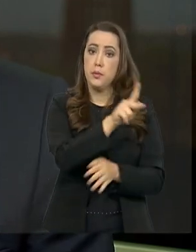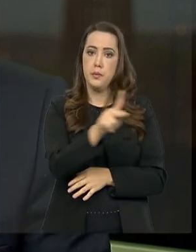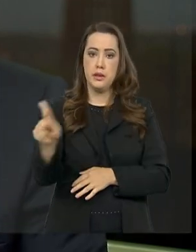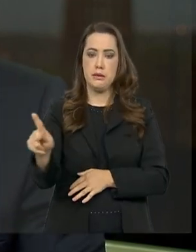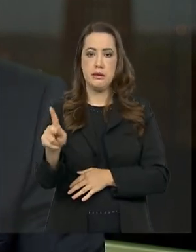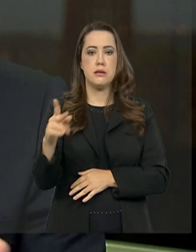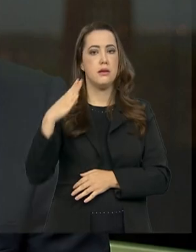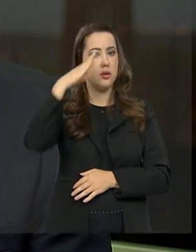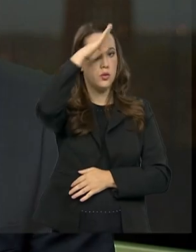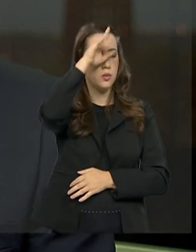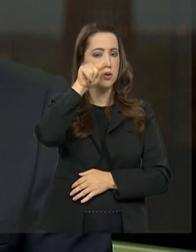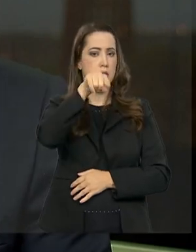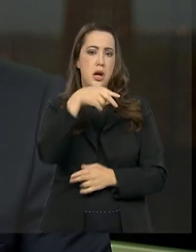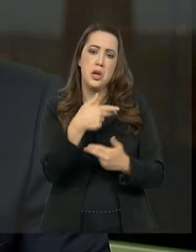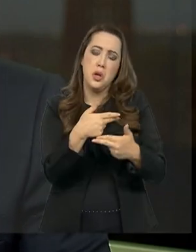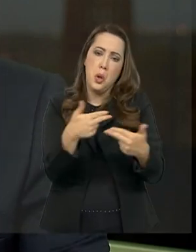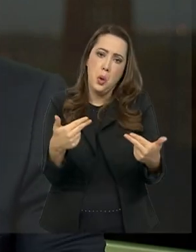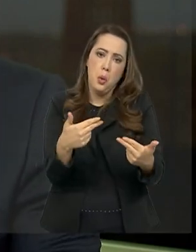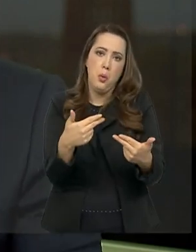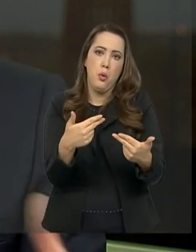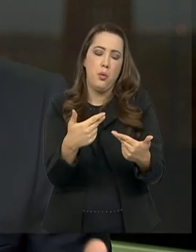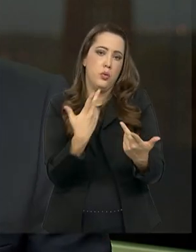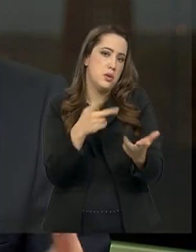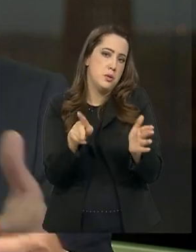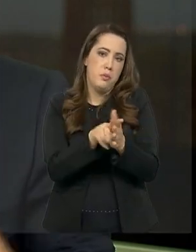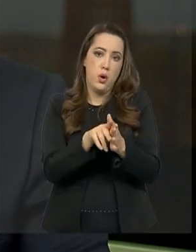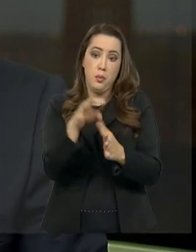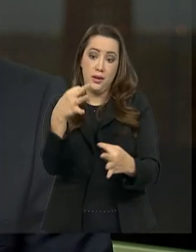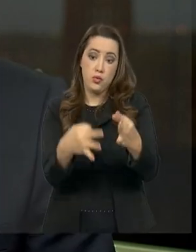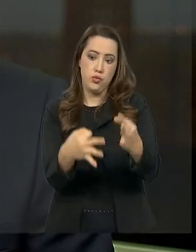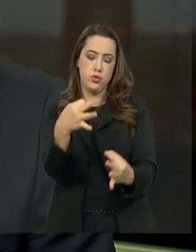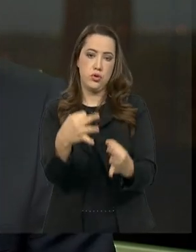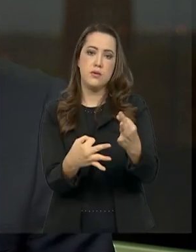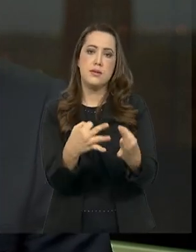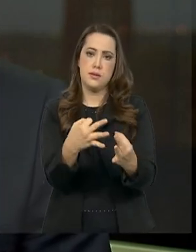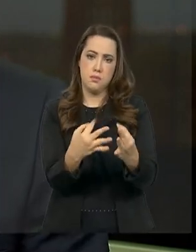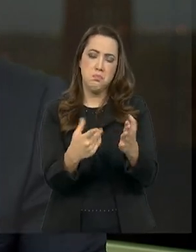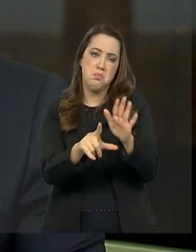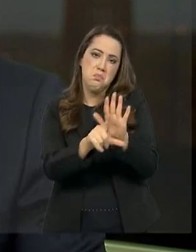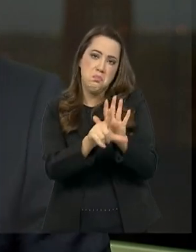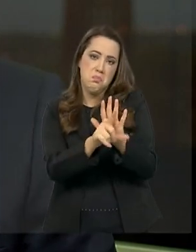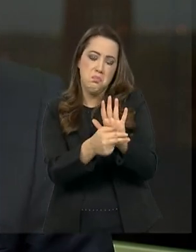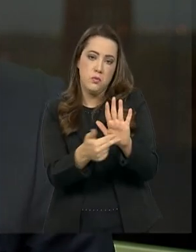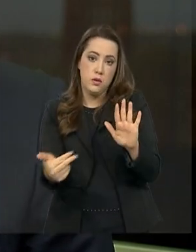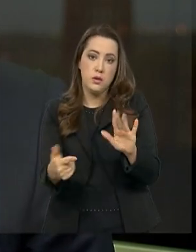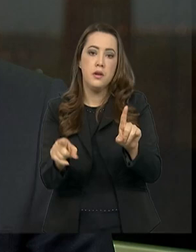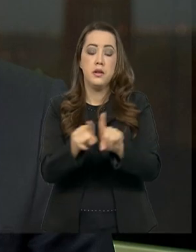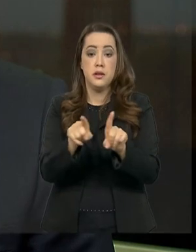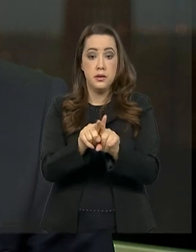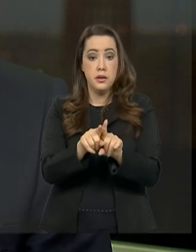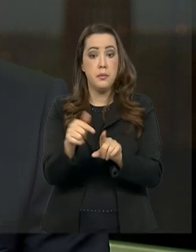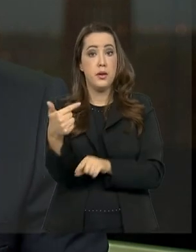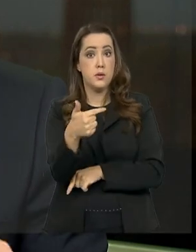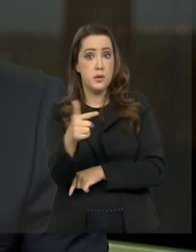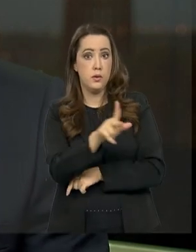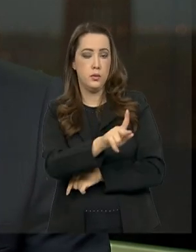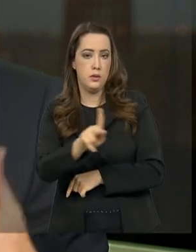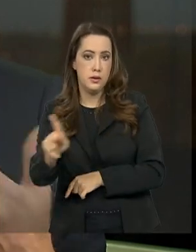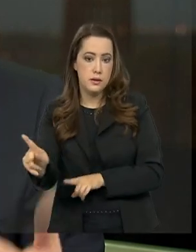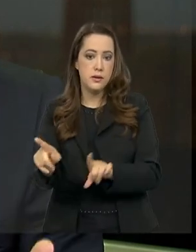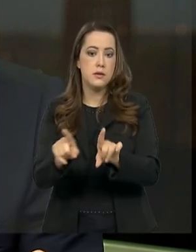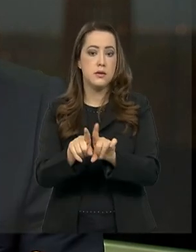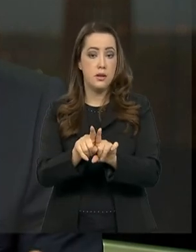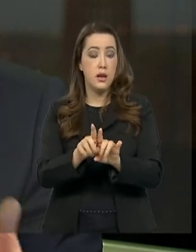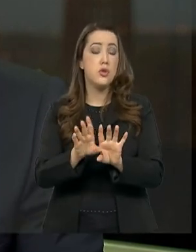em questões jurídicas, bem como os ministérios que estão aqui no Palácio do Planalto e a Vice-Presidência. E quem está